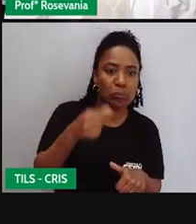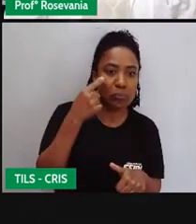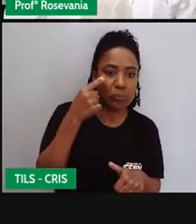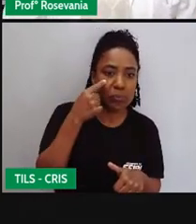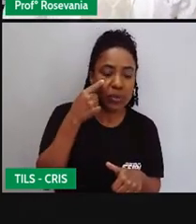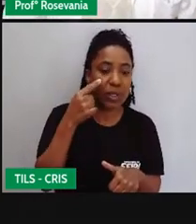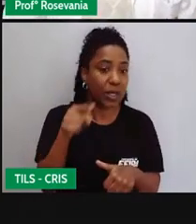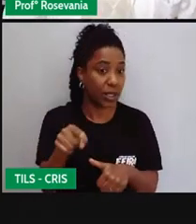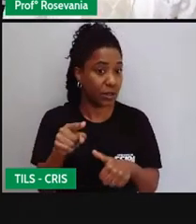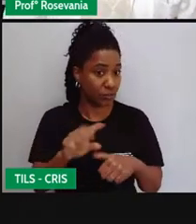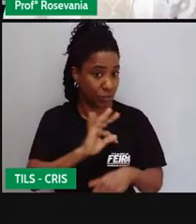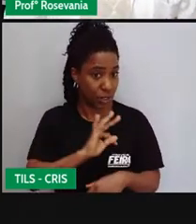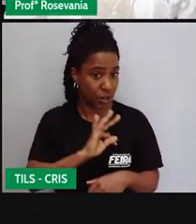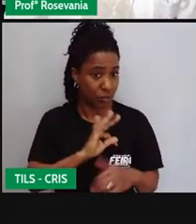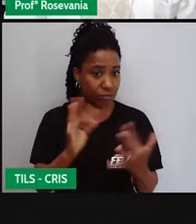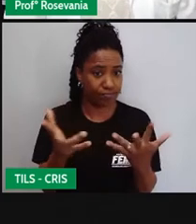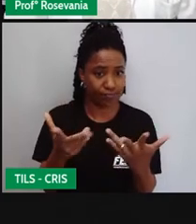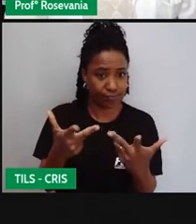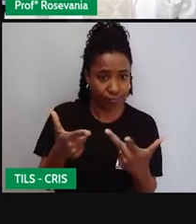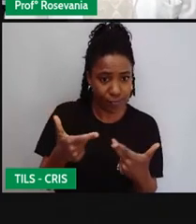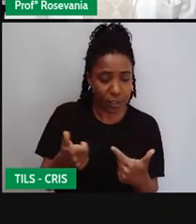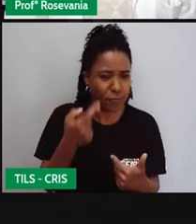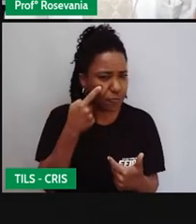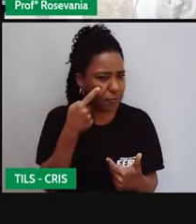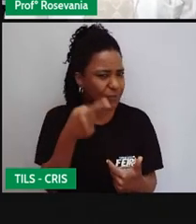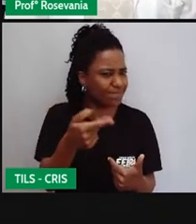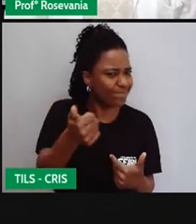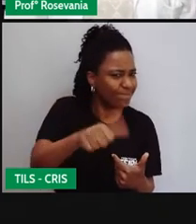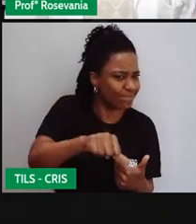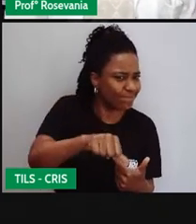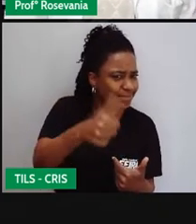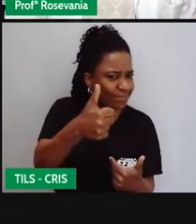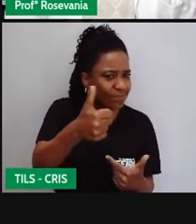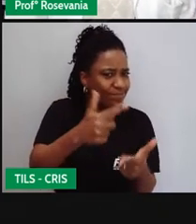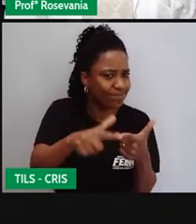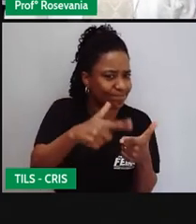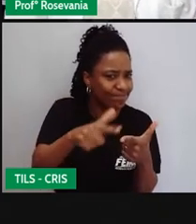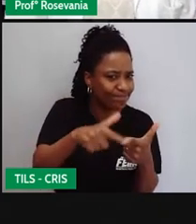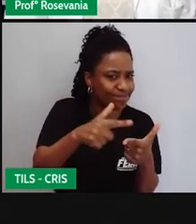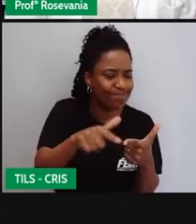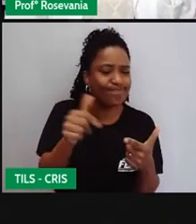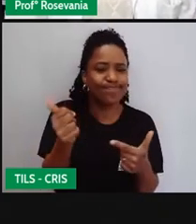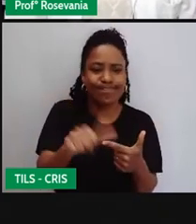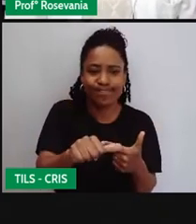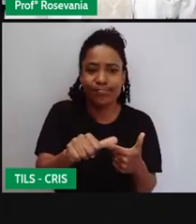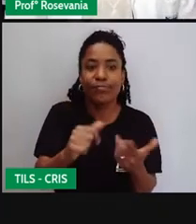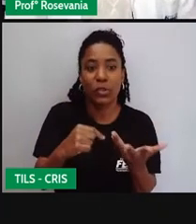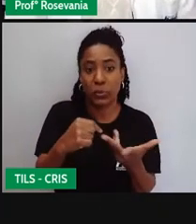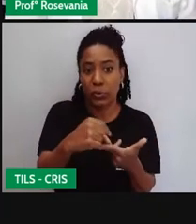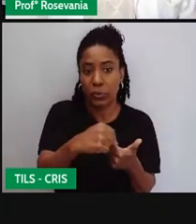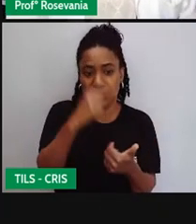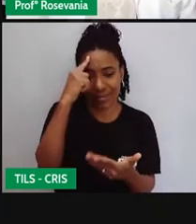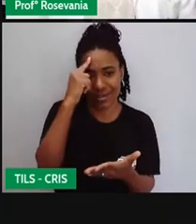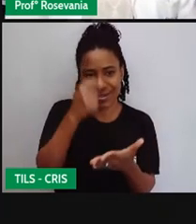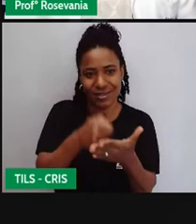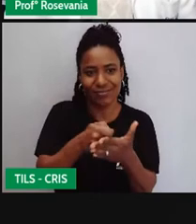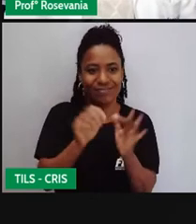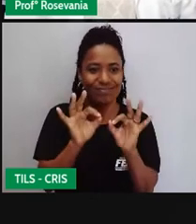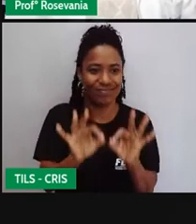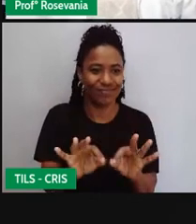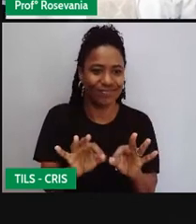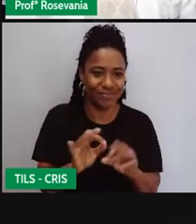nesse setor para saber que tipo de atitude vai tomar para que esses problemas eles deixem de existir. Bom,